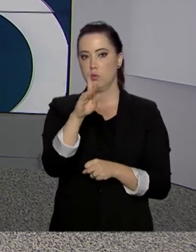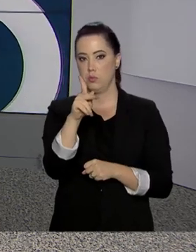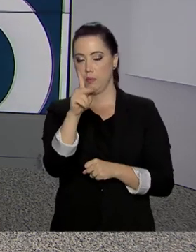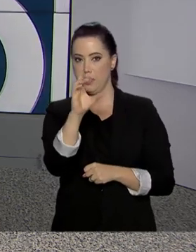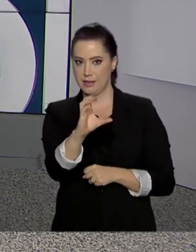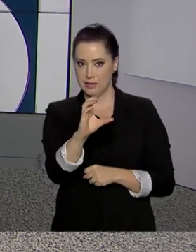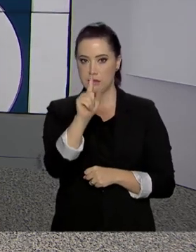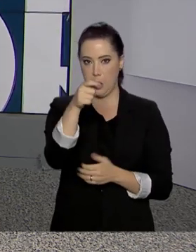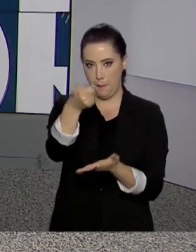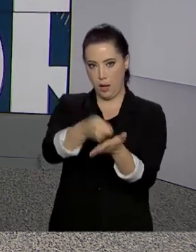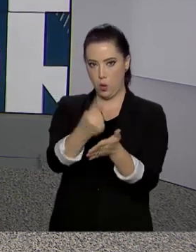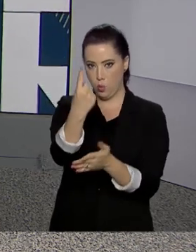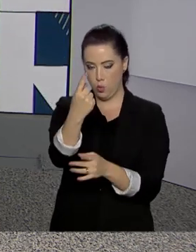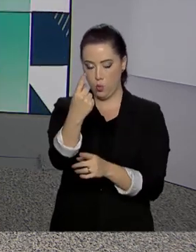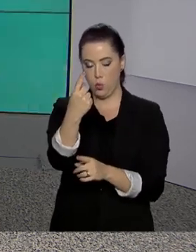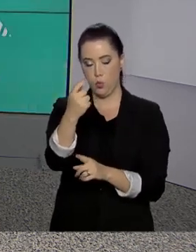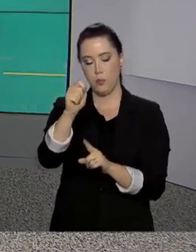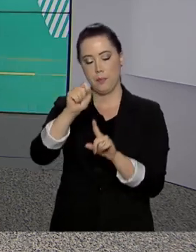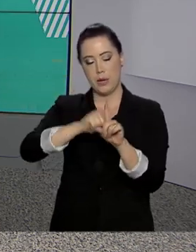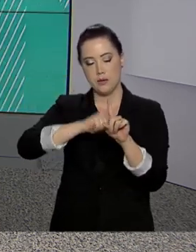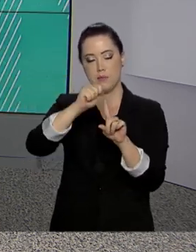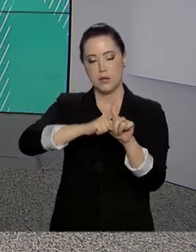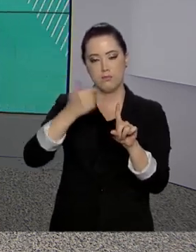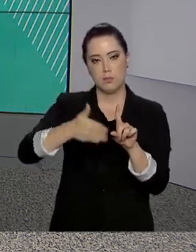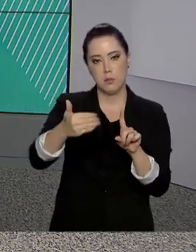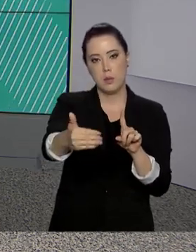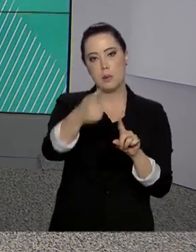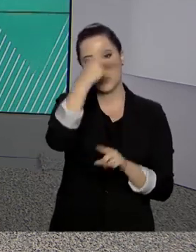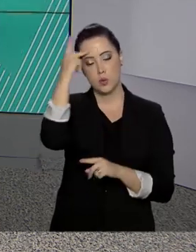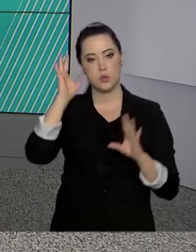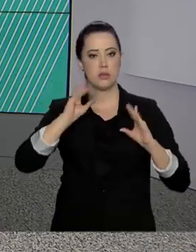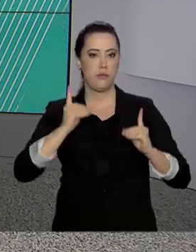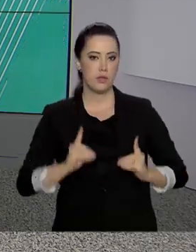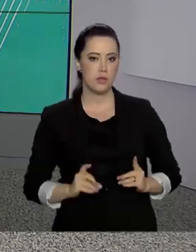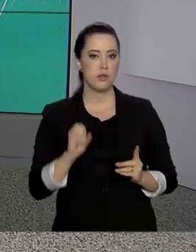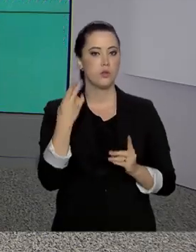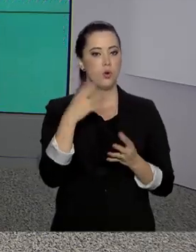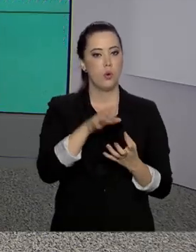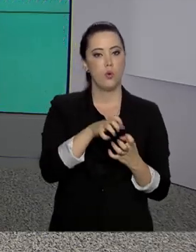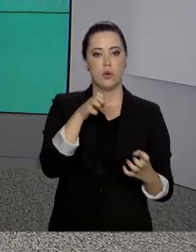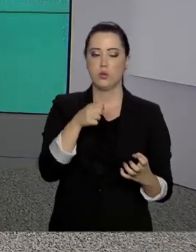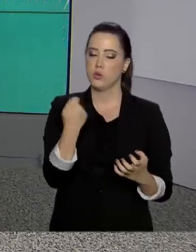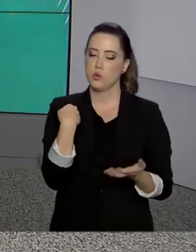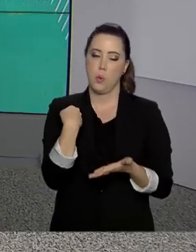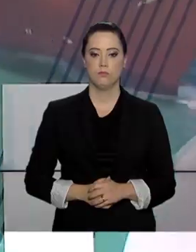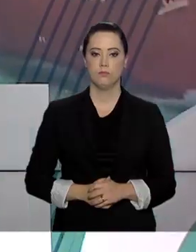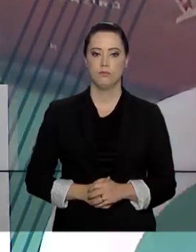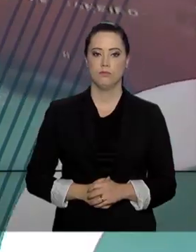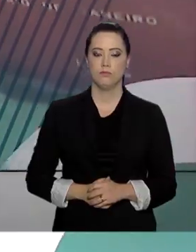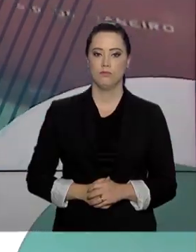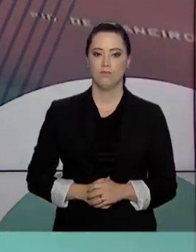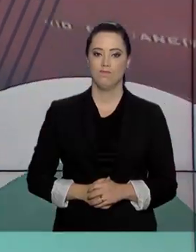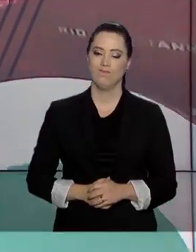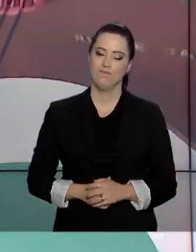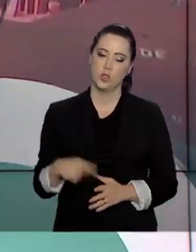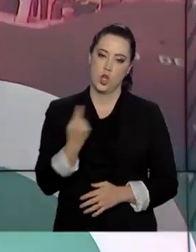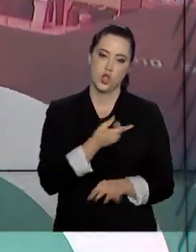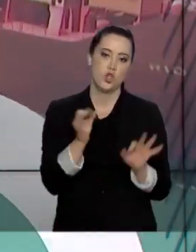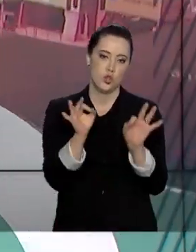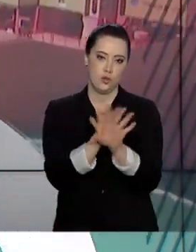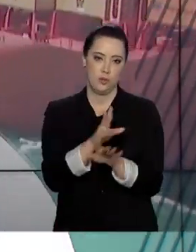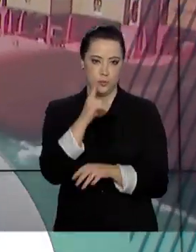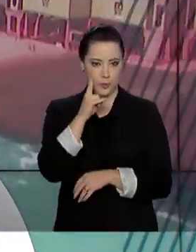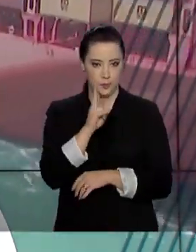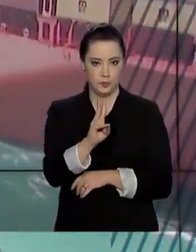mensal de um salário mínimo para as pessoas com deficiência e idosos sem sustento próprio. E o governo agora